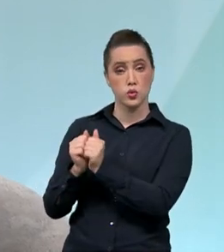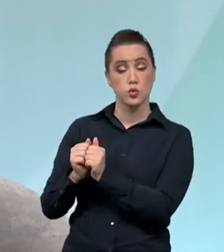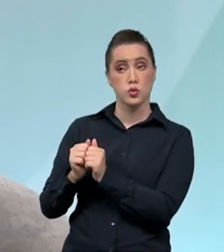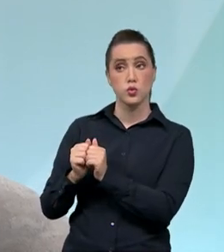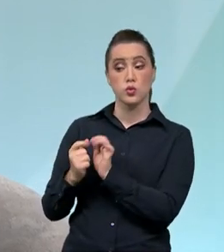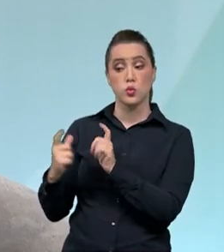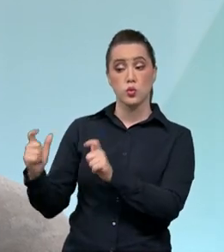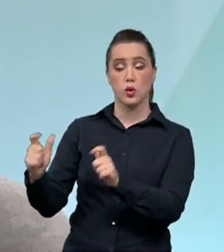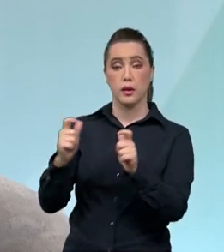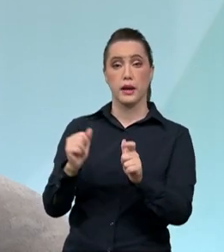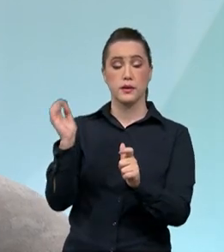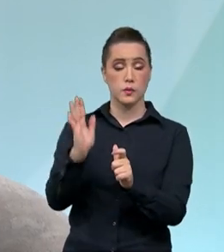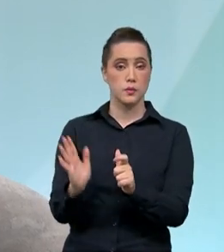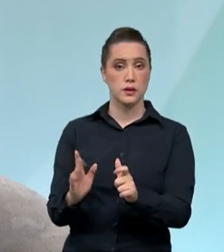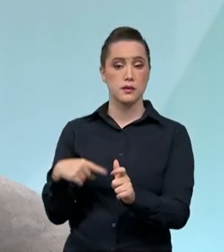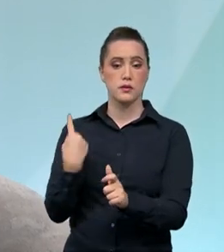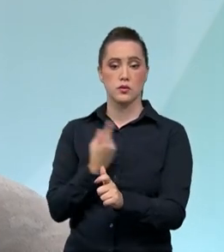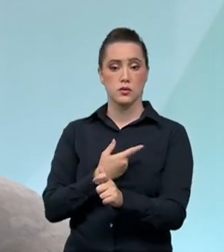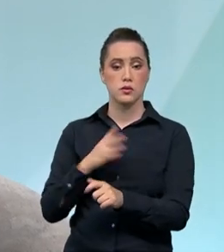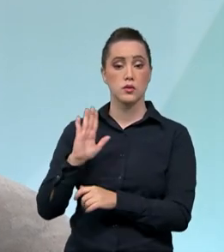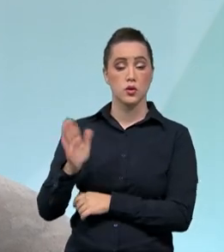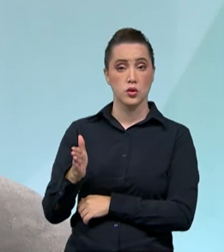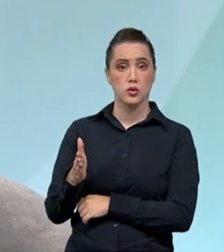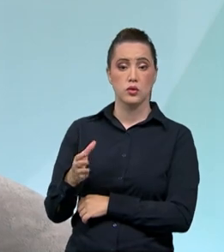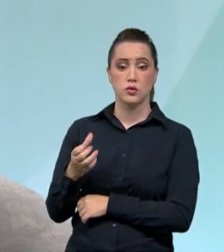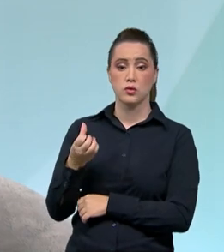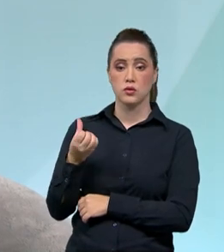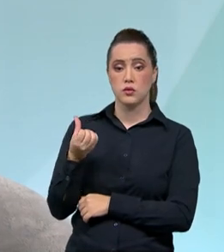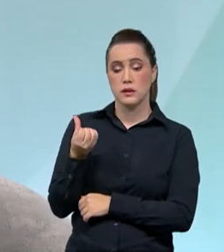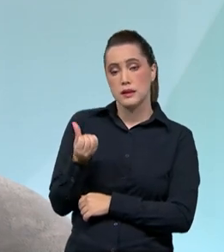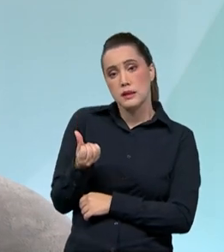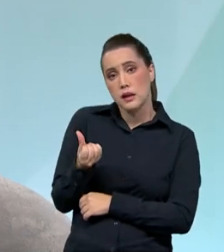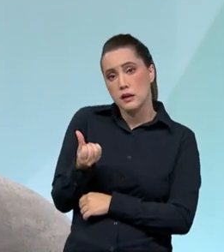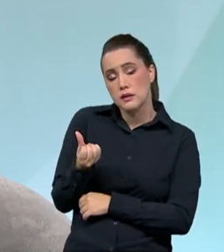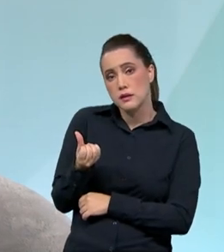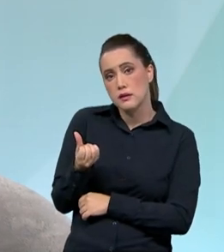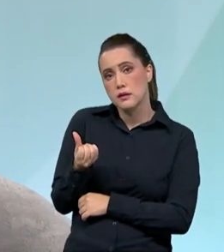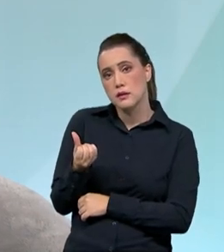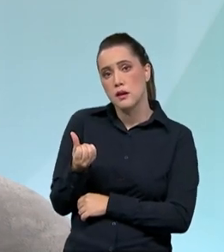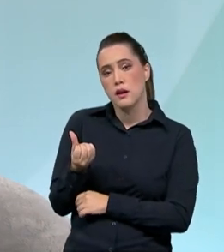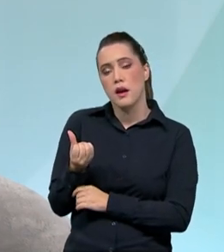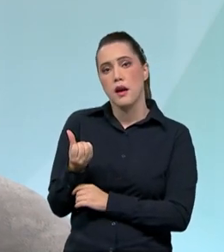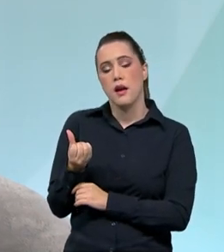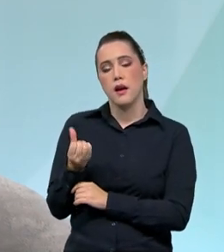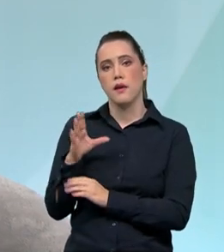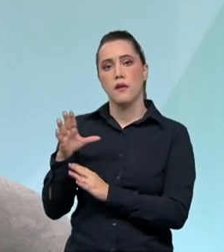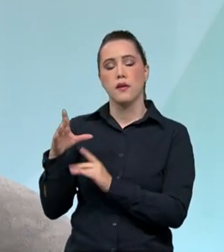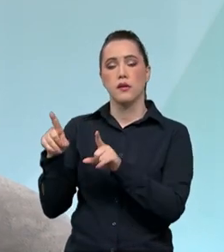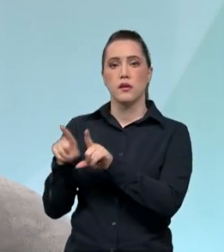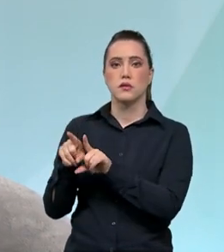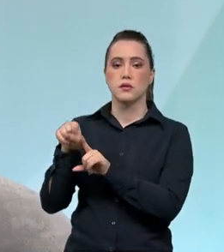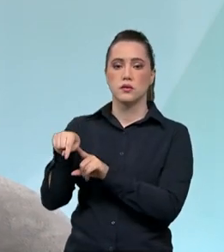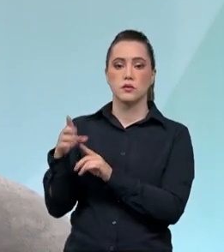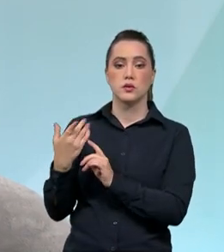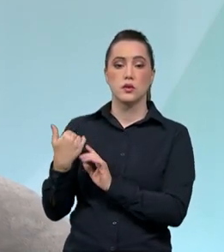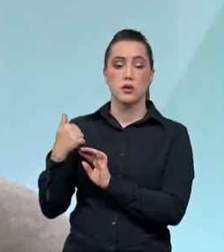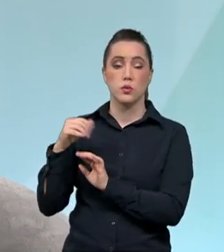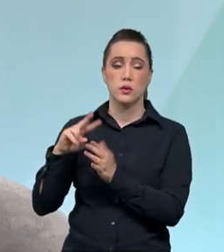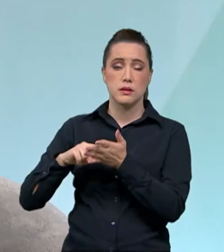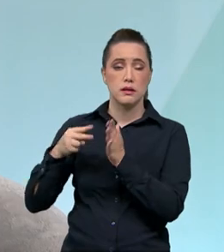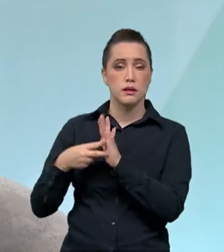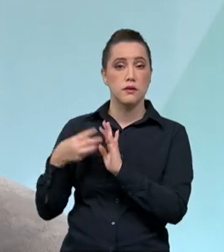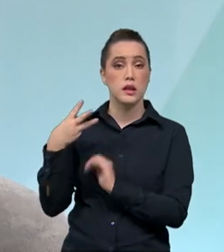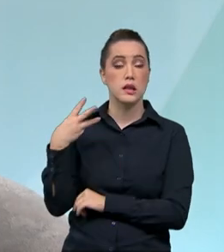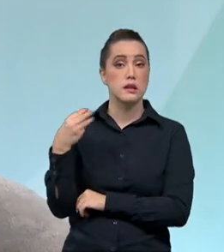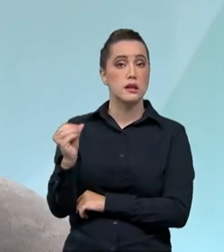Para você ter uma ideia, fizemos seis press trips e o resultado disso é um ROI de mais de 30 milhões de reais